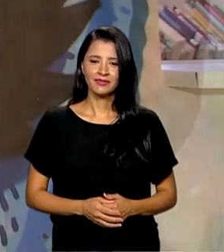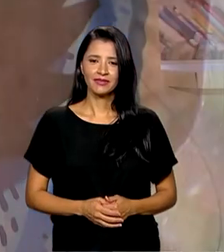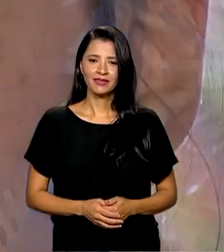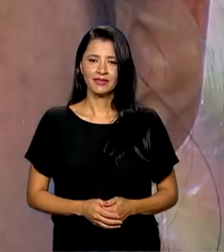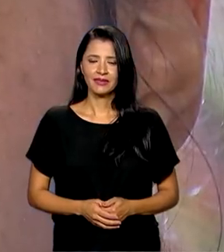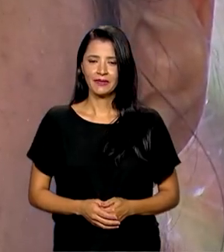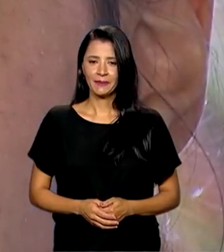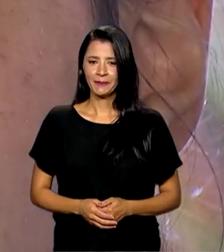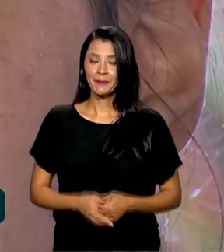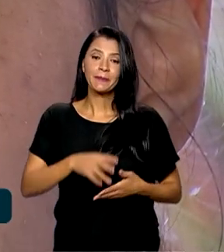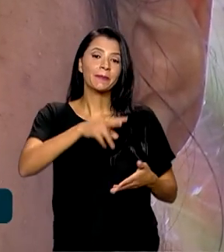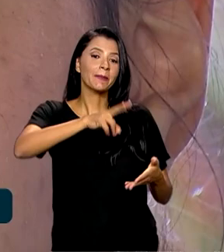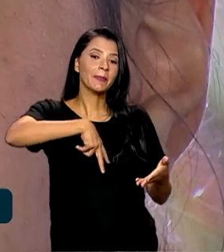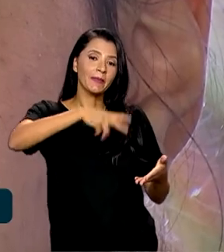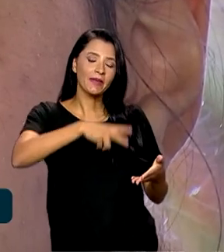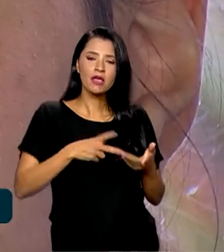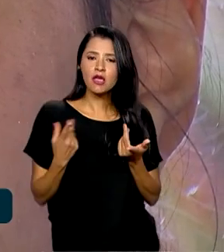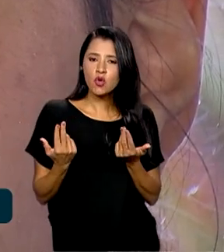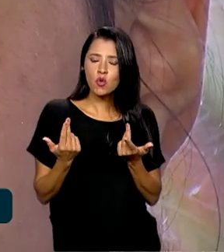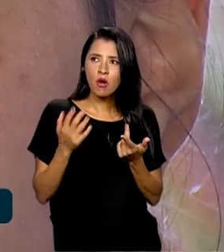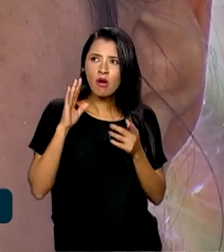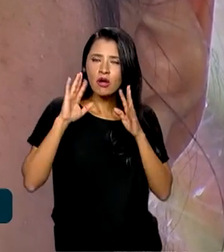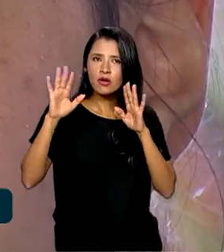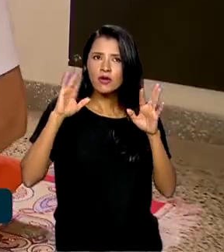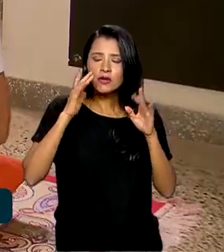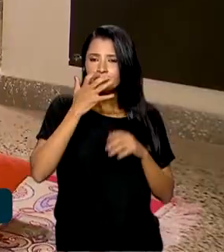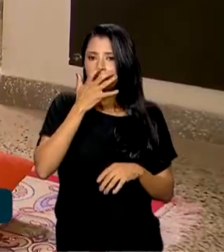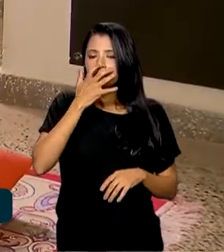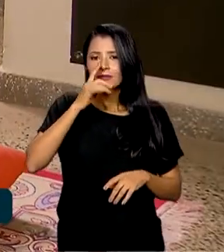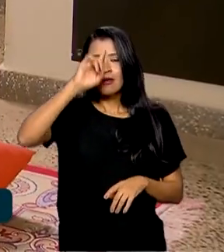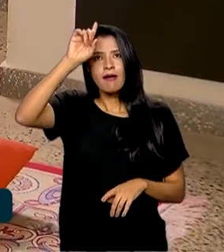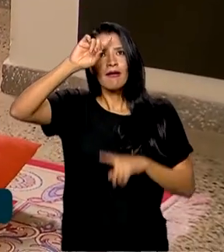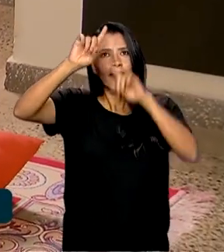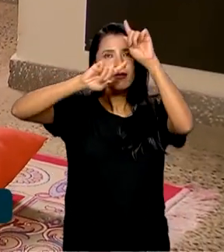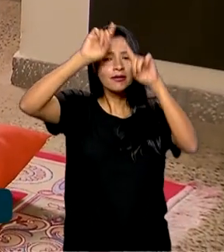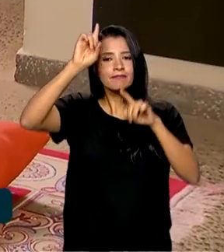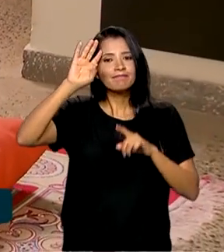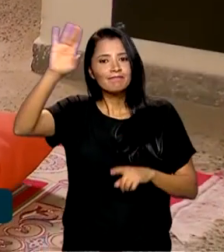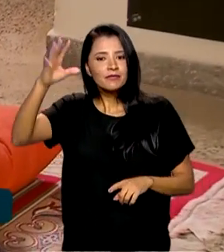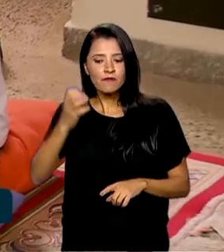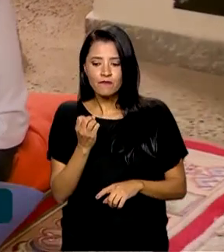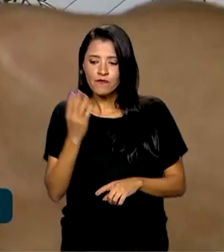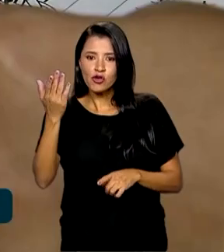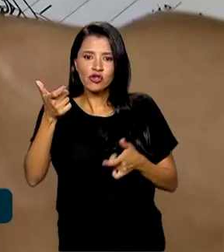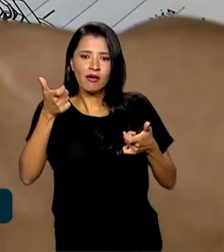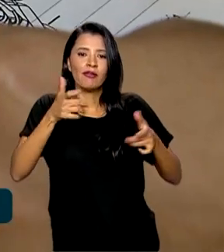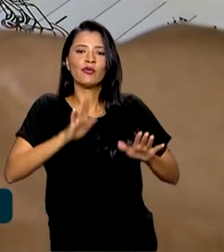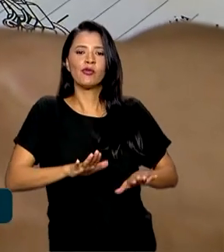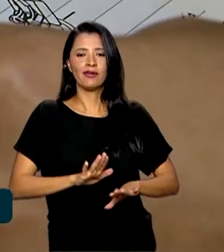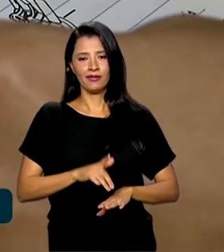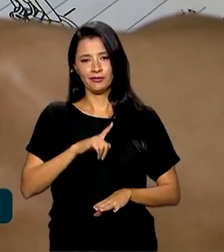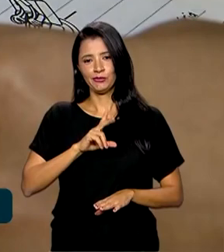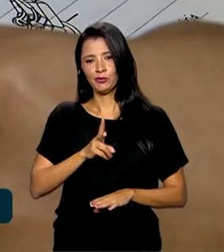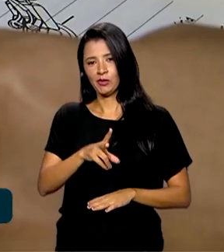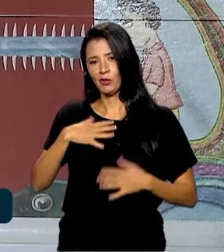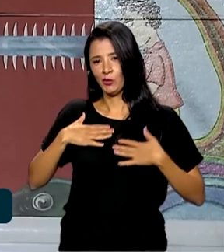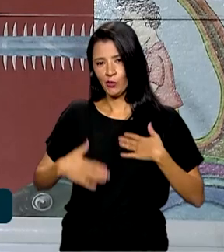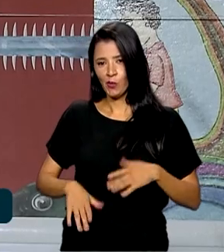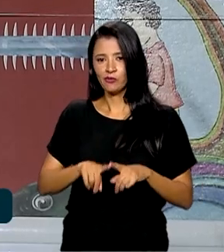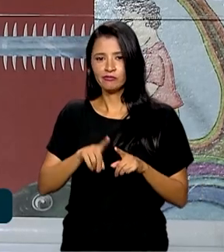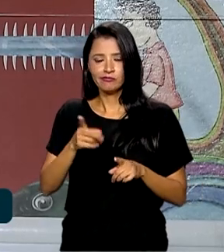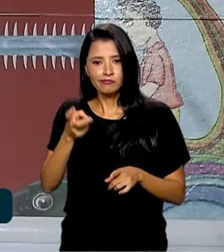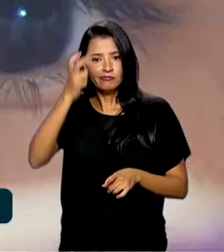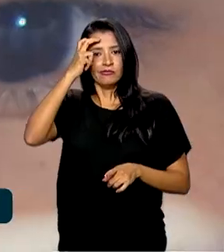Ler é dar asas à imaginação, viajar sem sair do lugar, adquirir cultura e